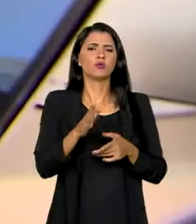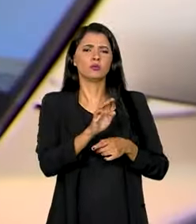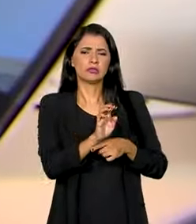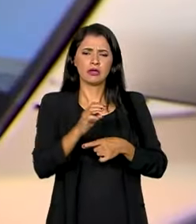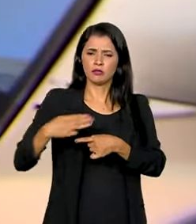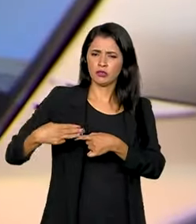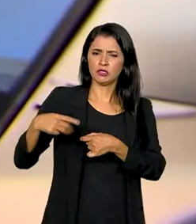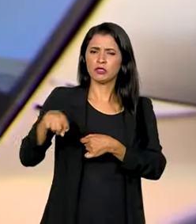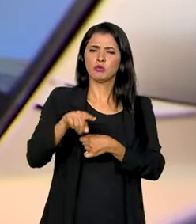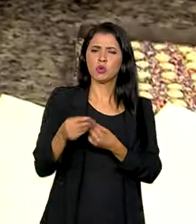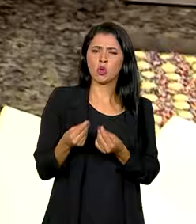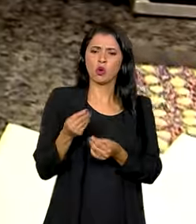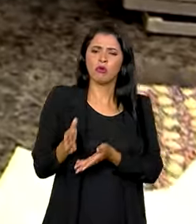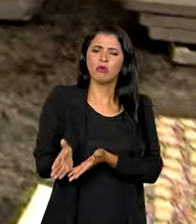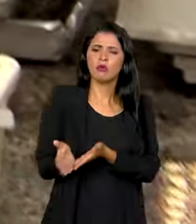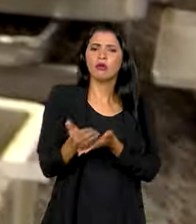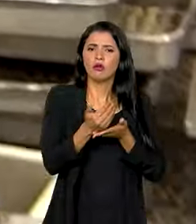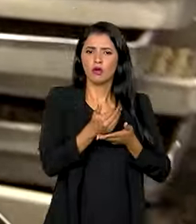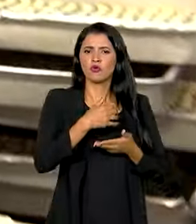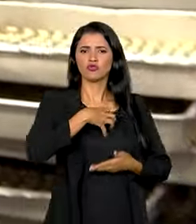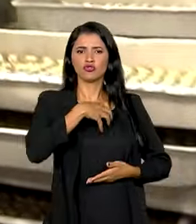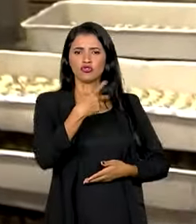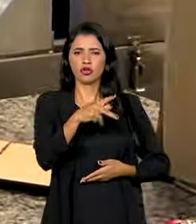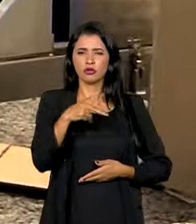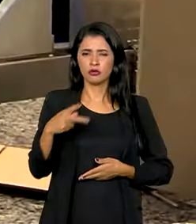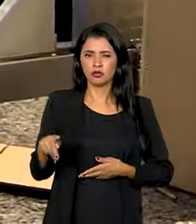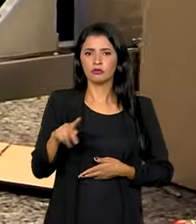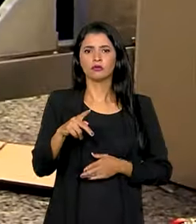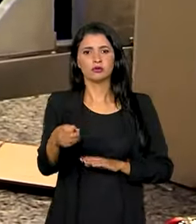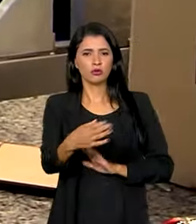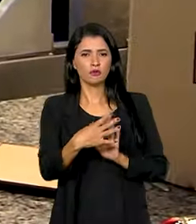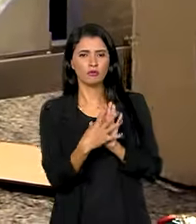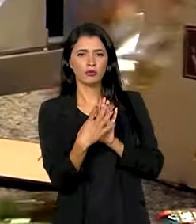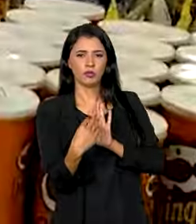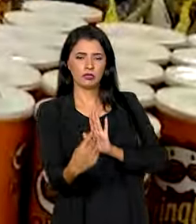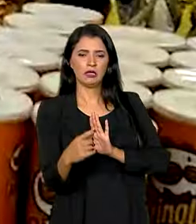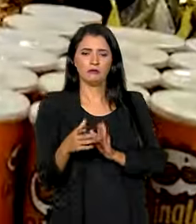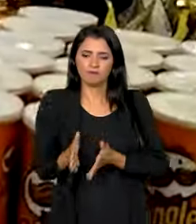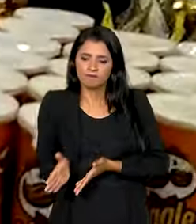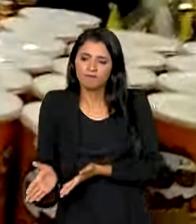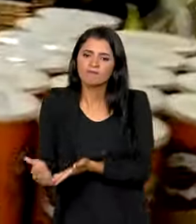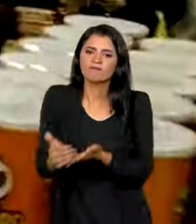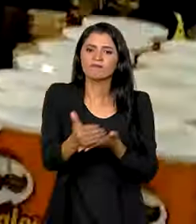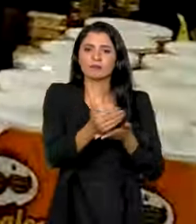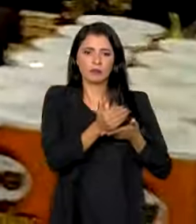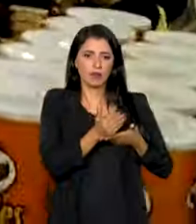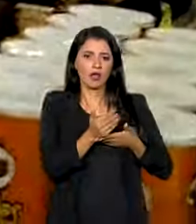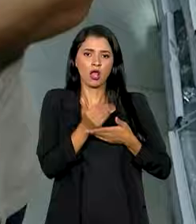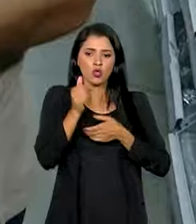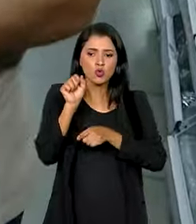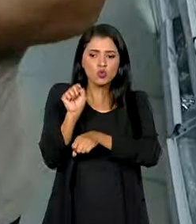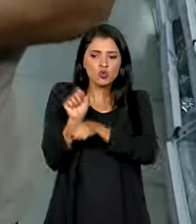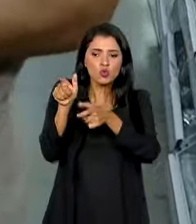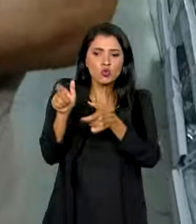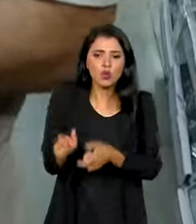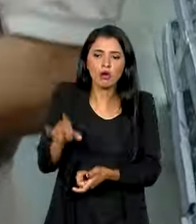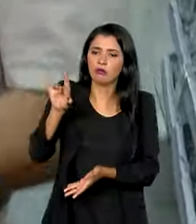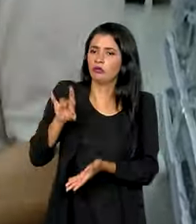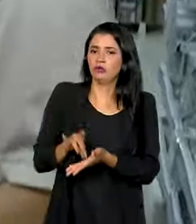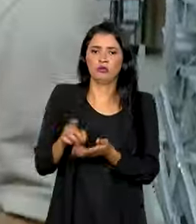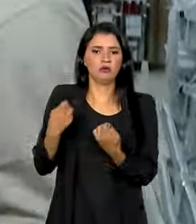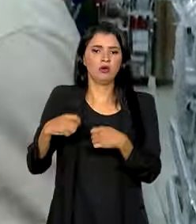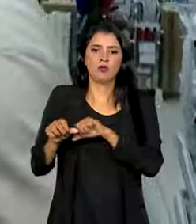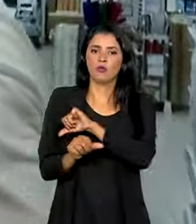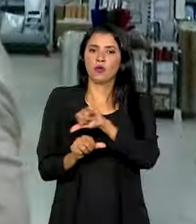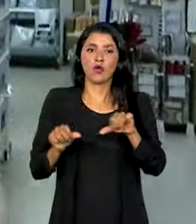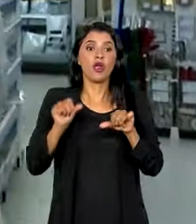municípios realizarão suas arrecadações. Com o novo modelo, a arrecadação deixará de ser realizada no local de origem, passando a